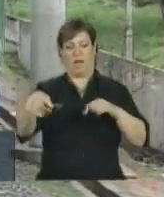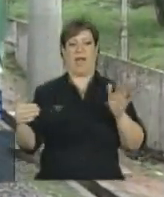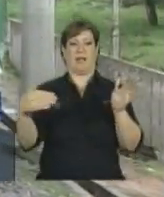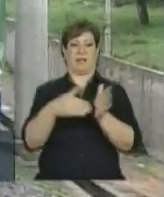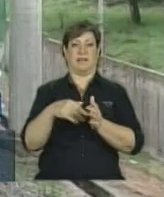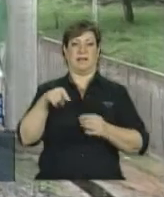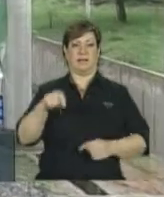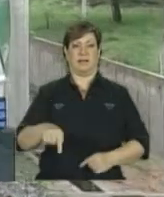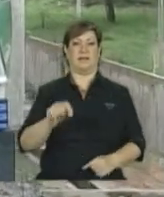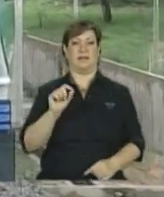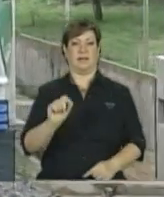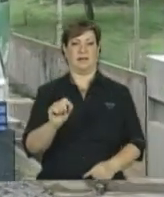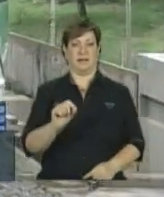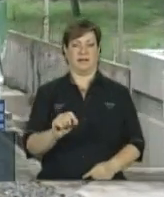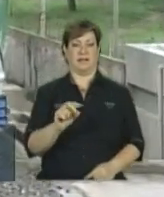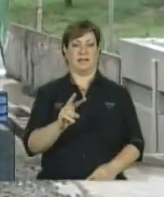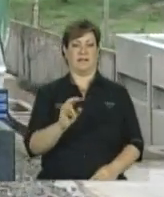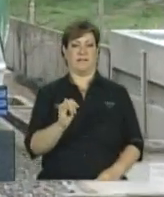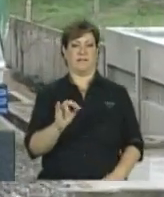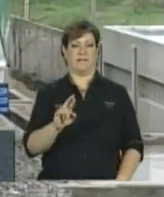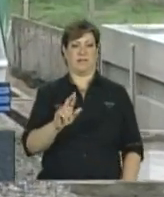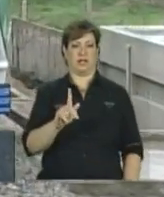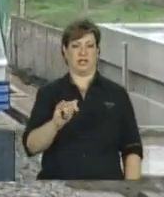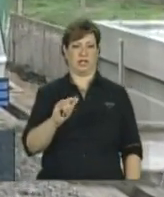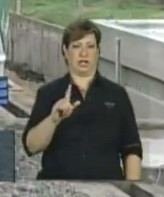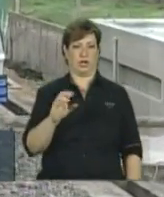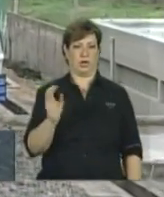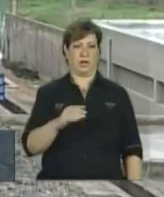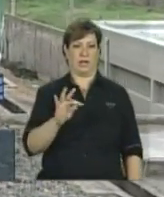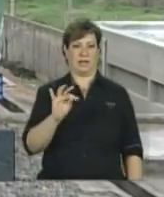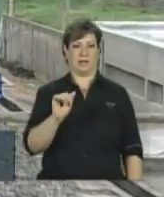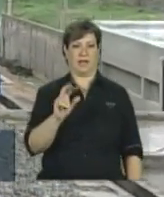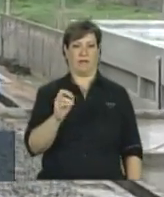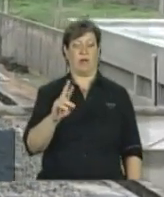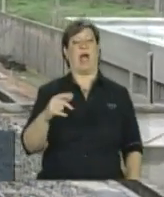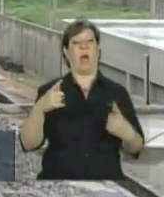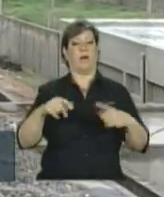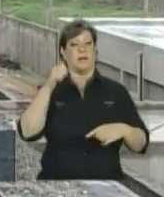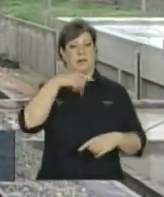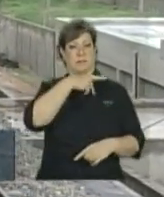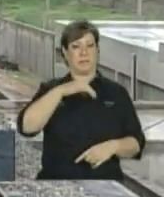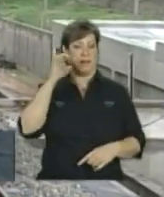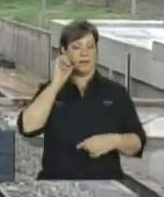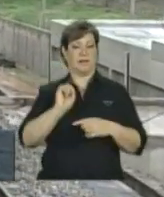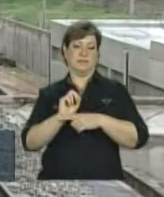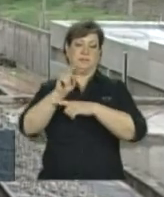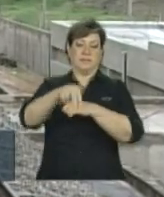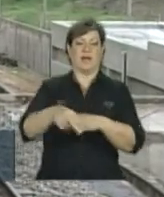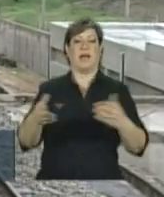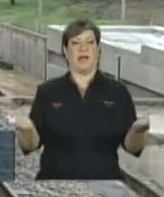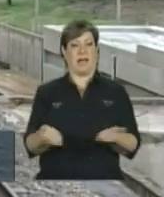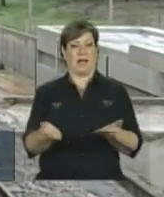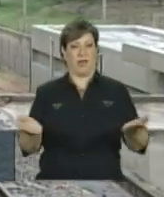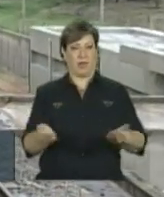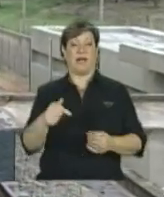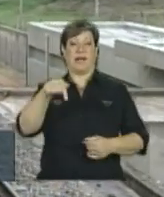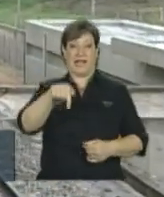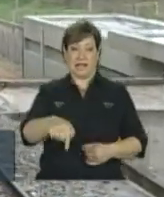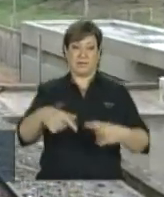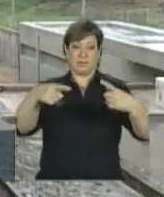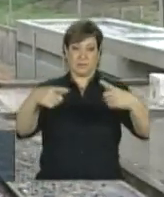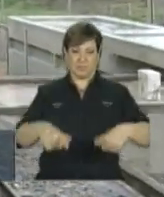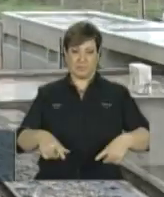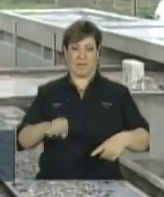até a estação Virgílio Tavra, onde vai desembarcar agora, para nessa estação fazer então